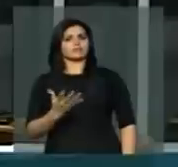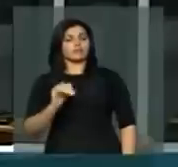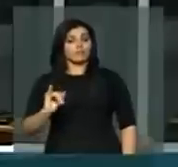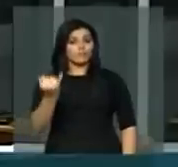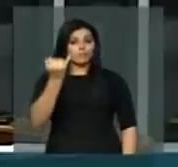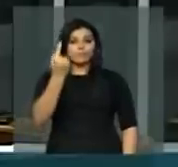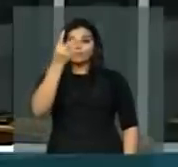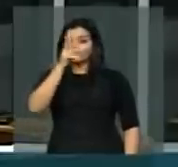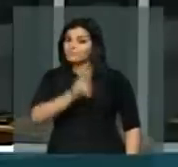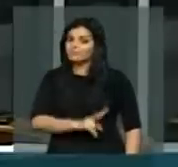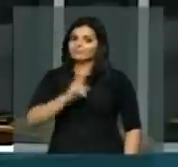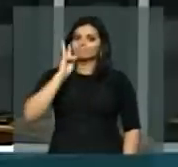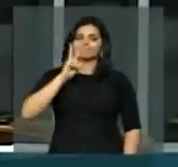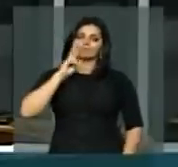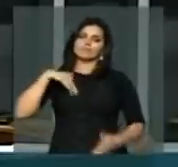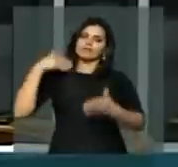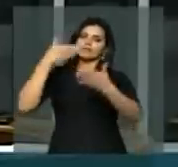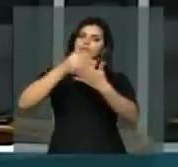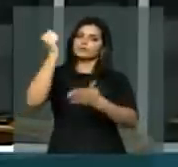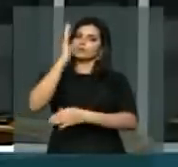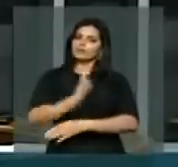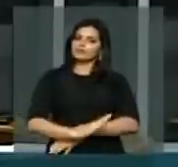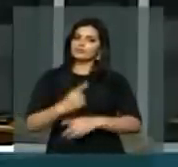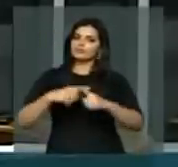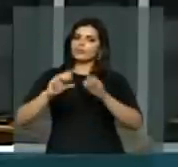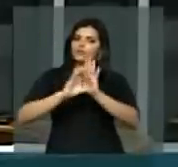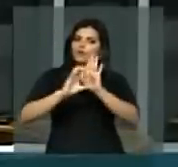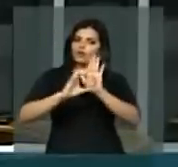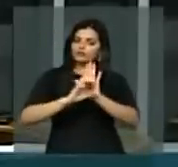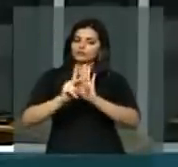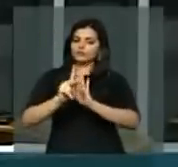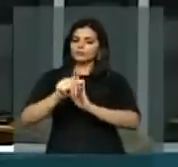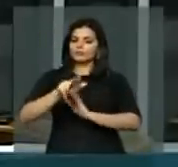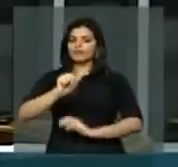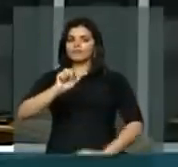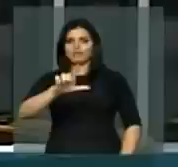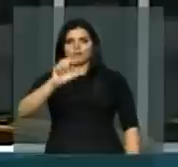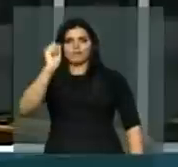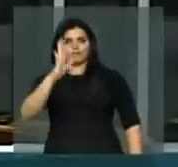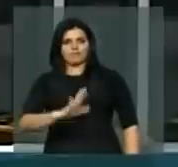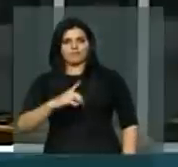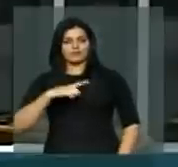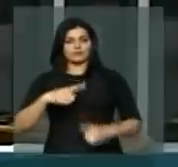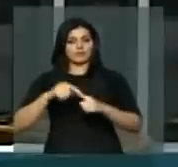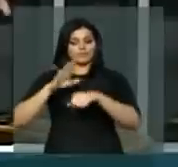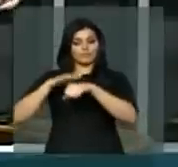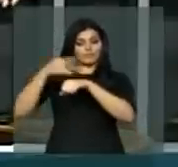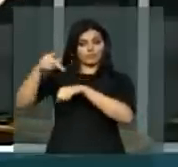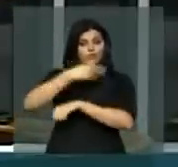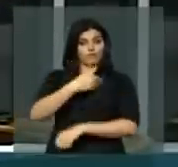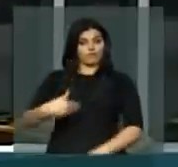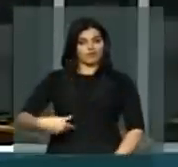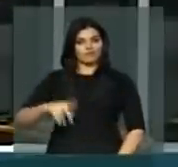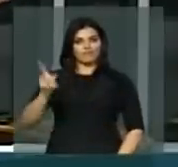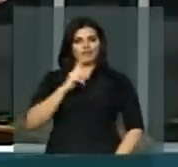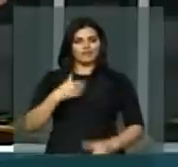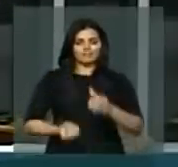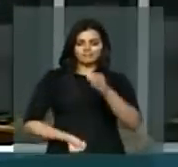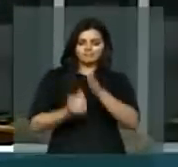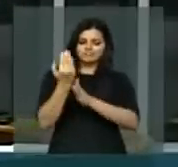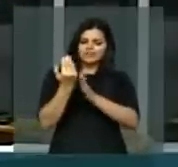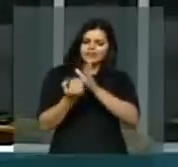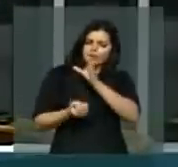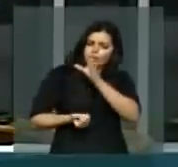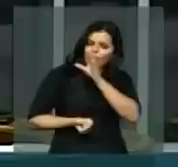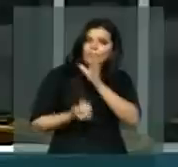oportunidade na história que um Código Penal brasileiro não vem do Executivo, ele nasce, o berço